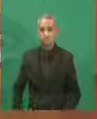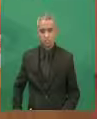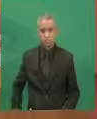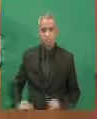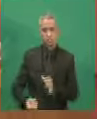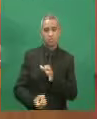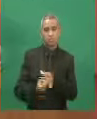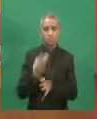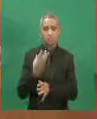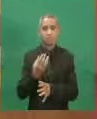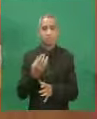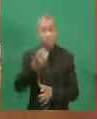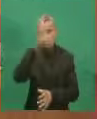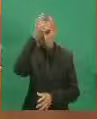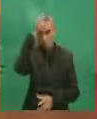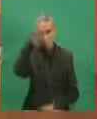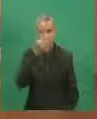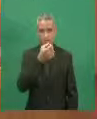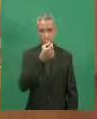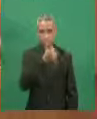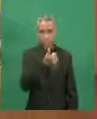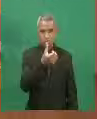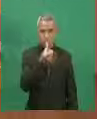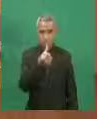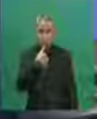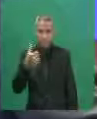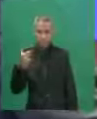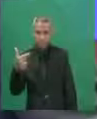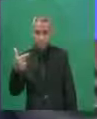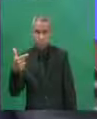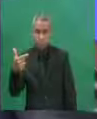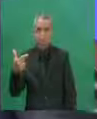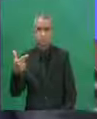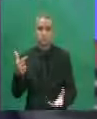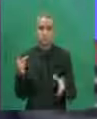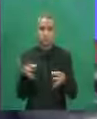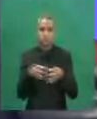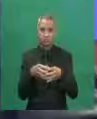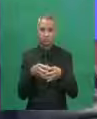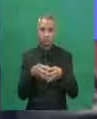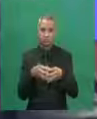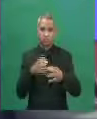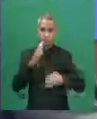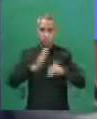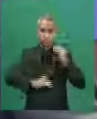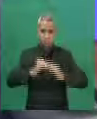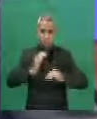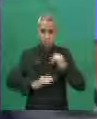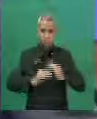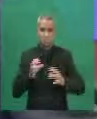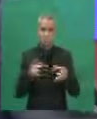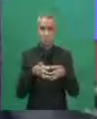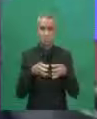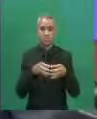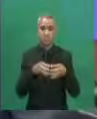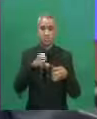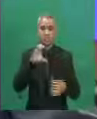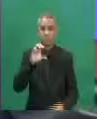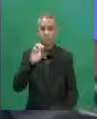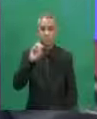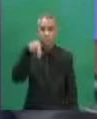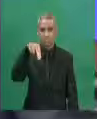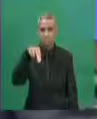para o chamado Conselhão. Conselho, deputado Levi, Conselho de Gestão e